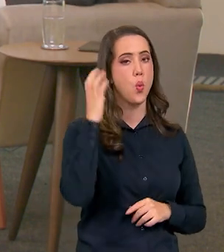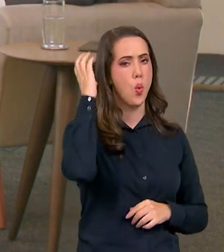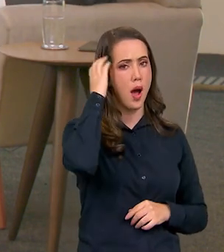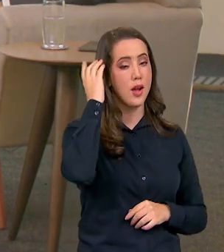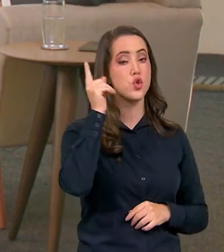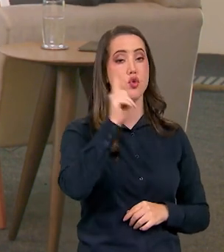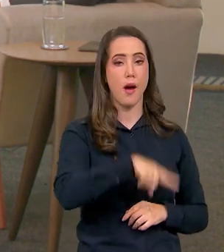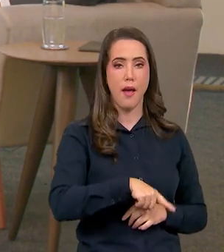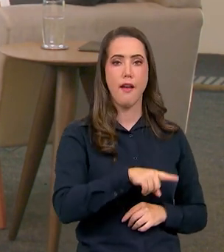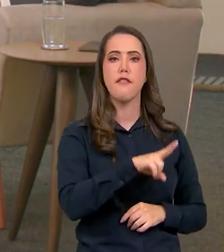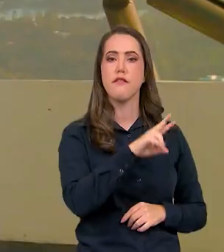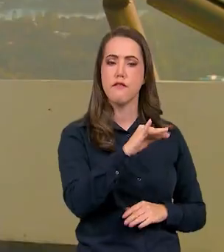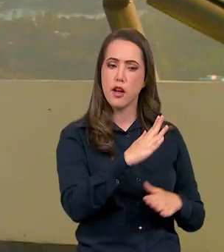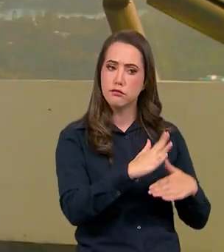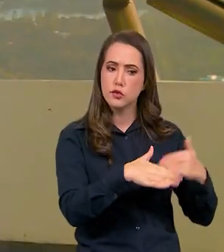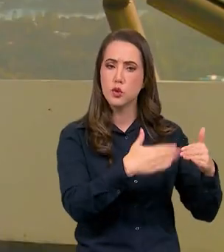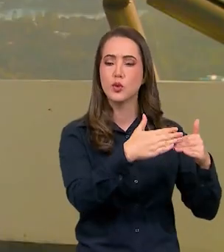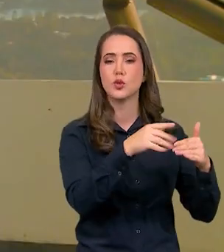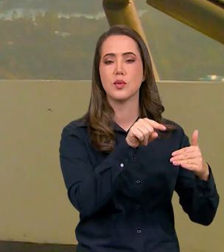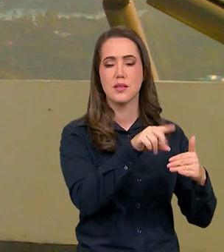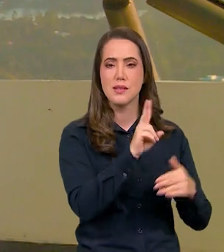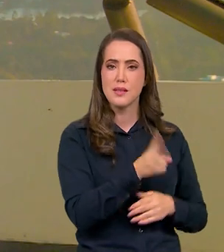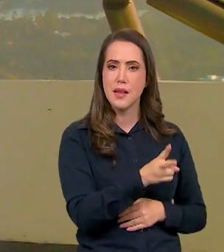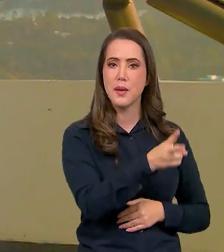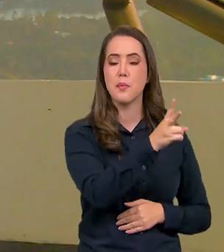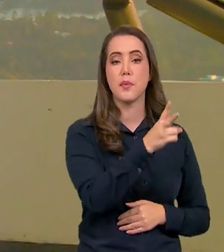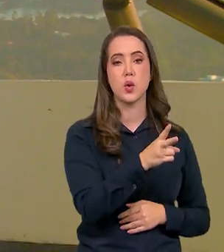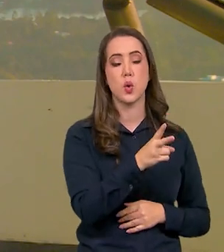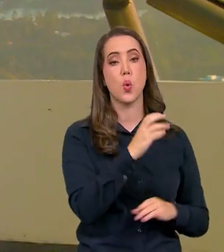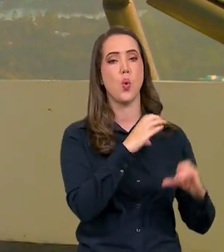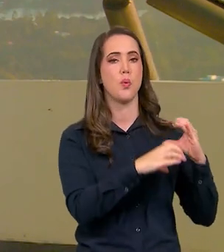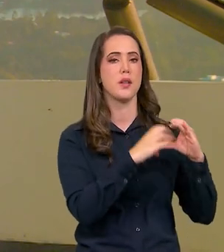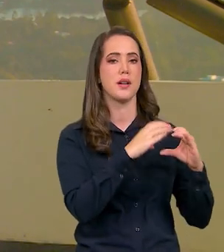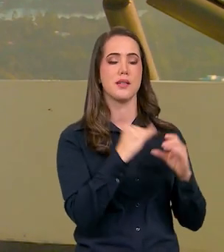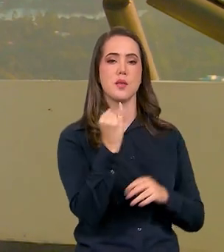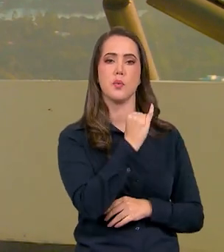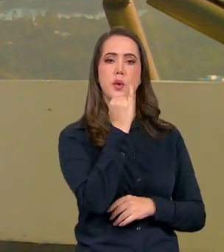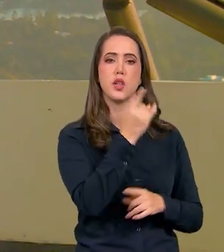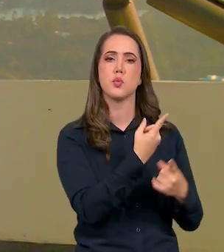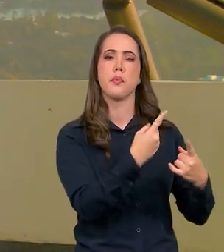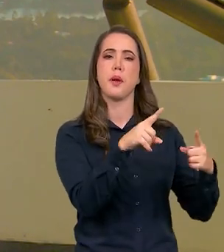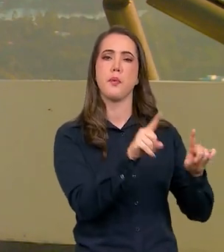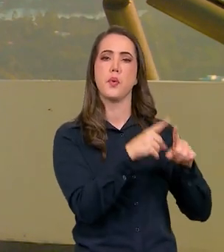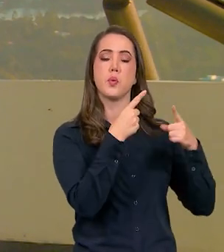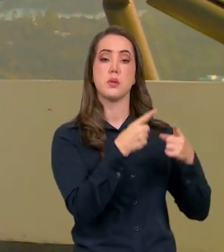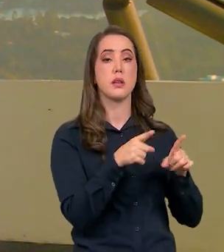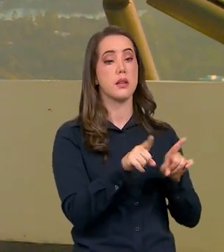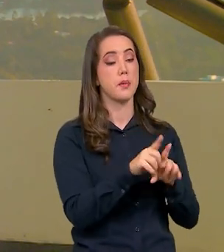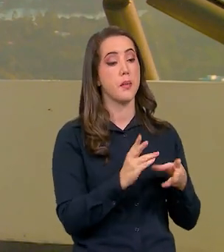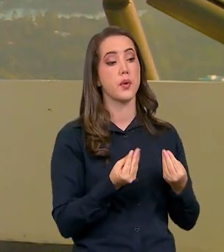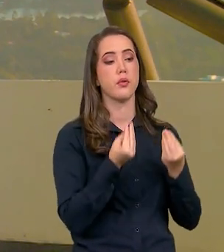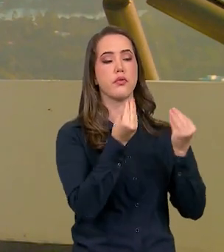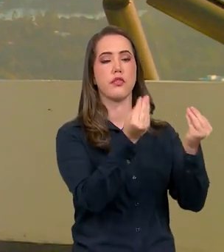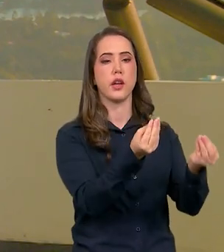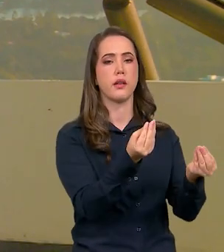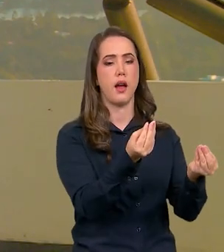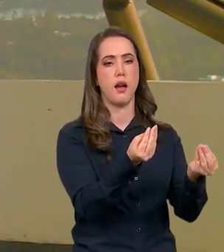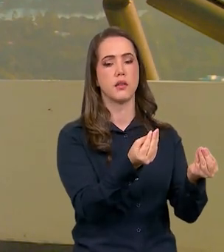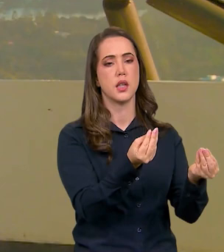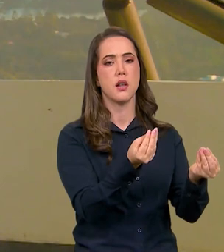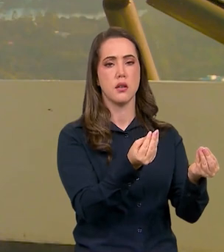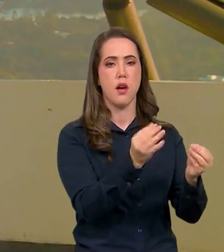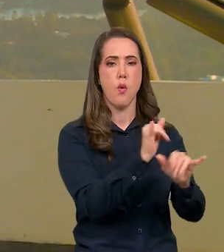e com certeza ainda será um meio de comunicação importante não só para a música mas também muito para levar a informação